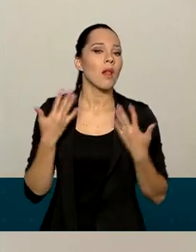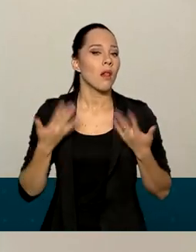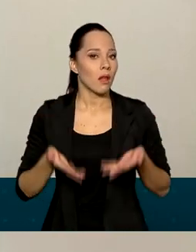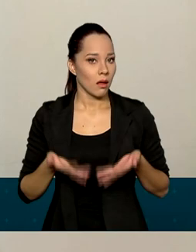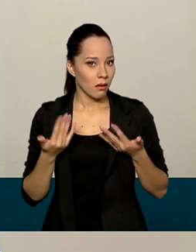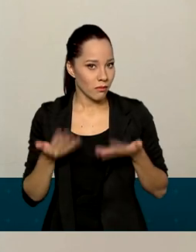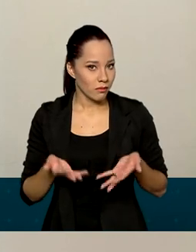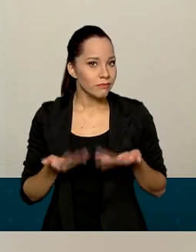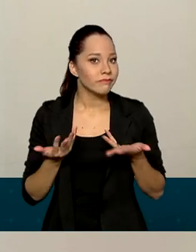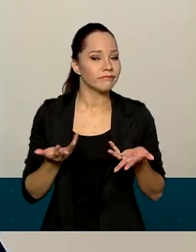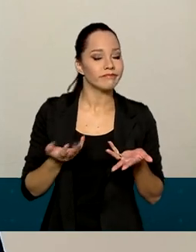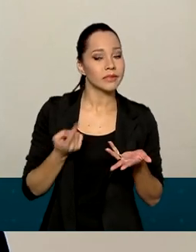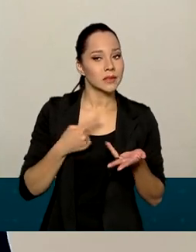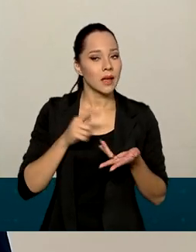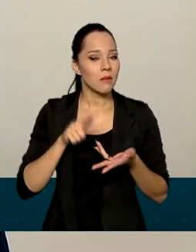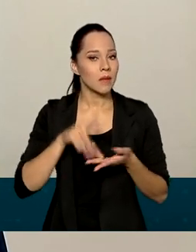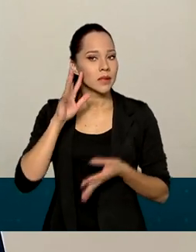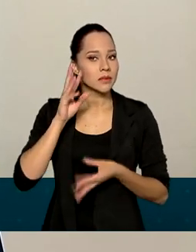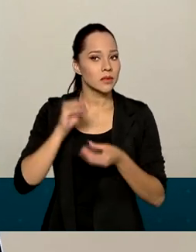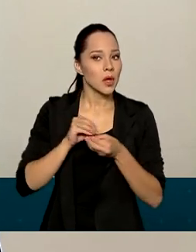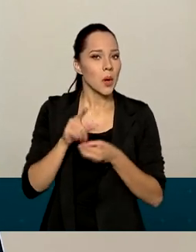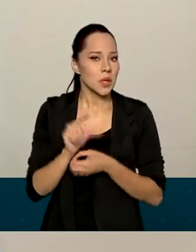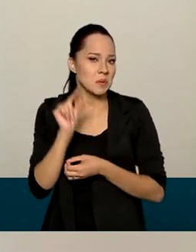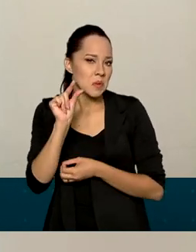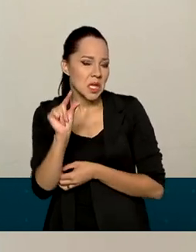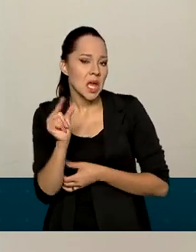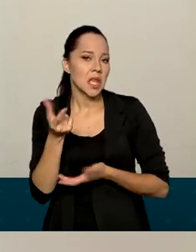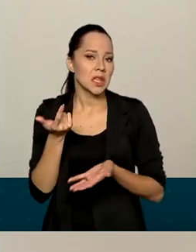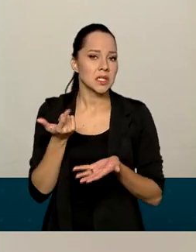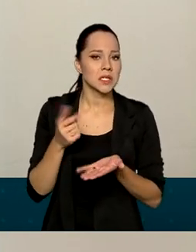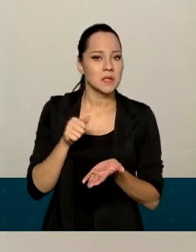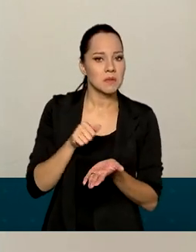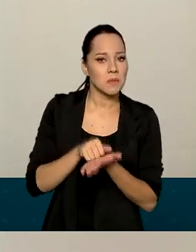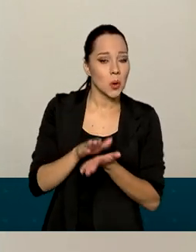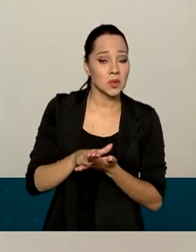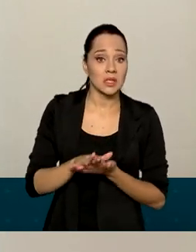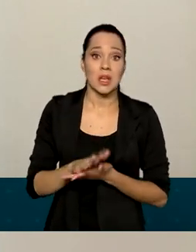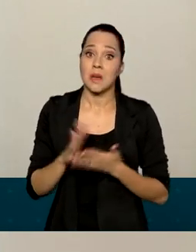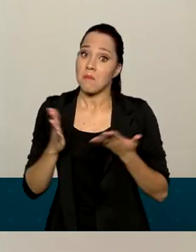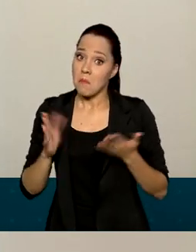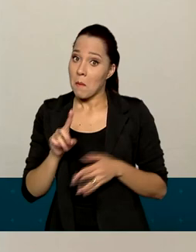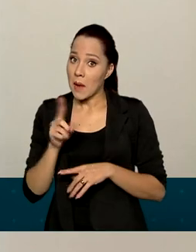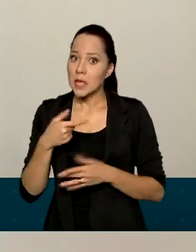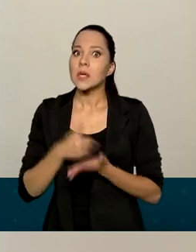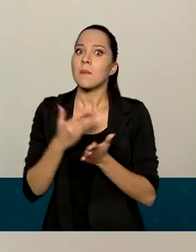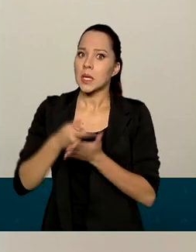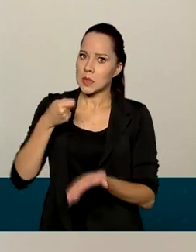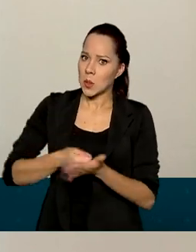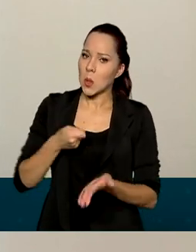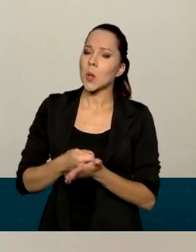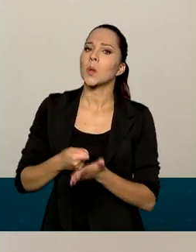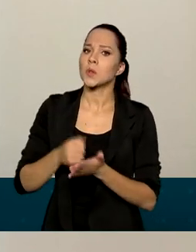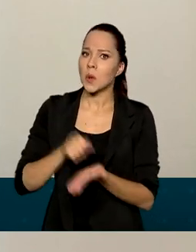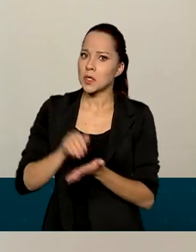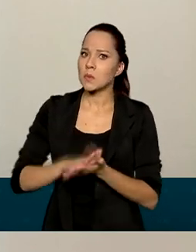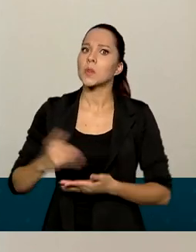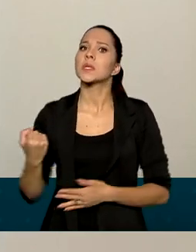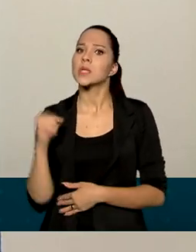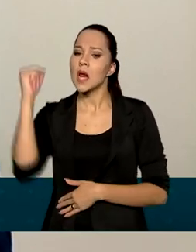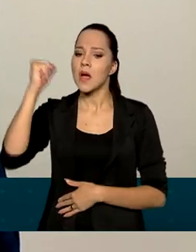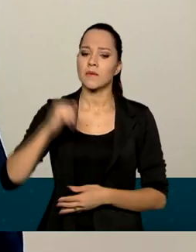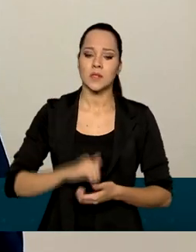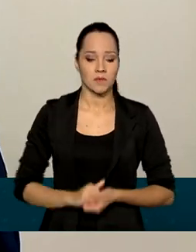mais compreensivo, vamos dizer, com as pequenas infrações. Em contraposição, ele é mais rigoroso com as infrações graves.